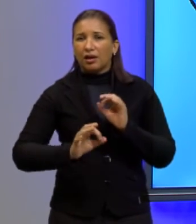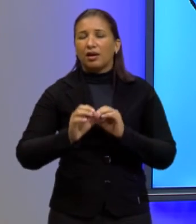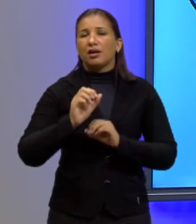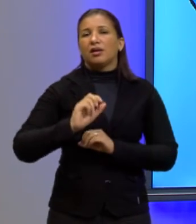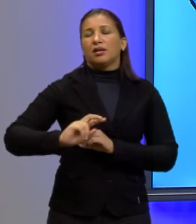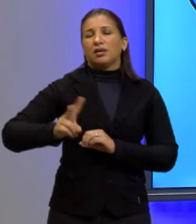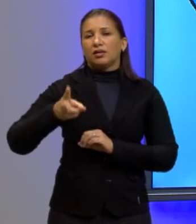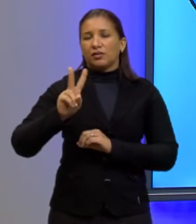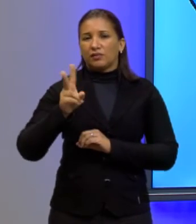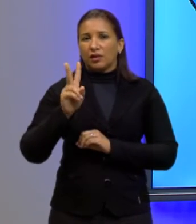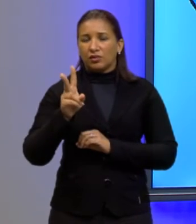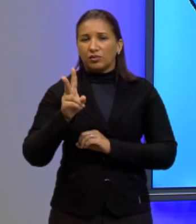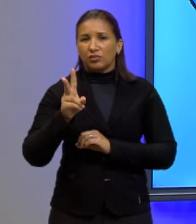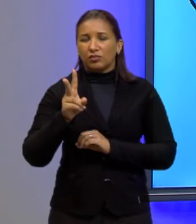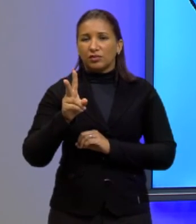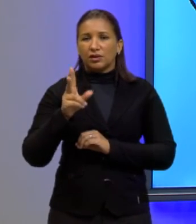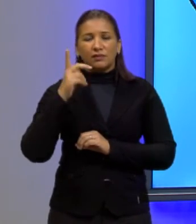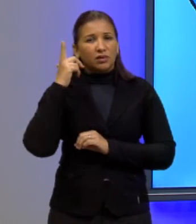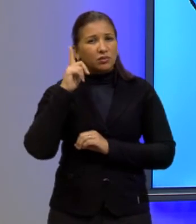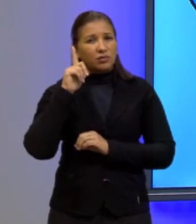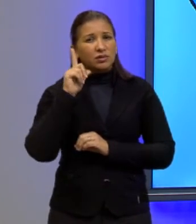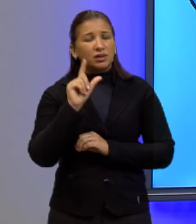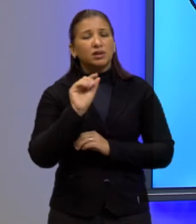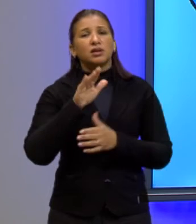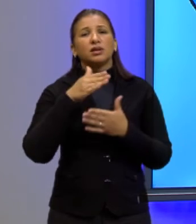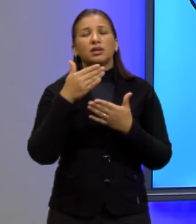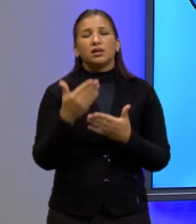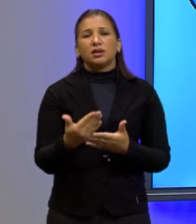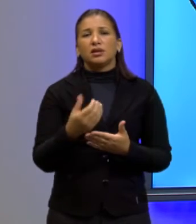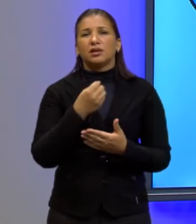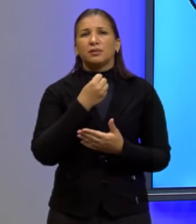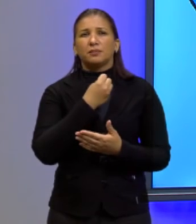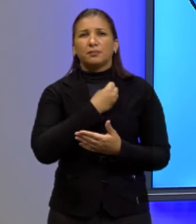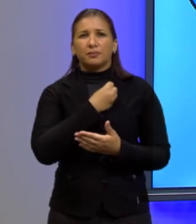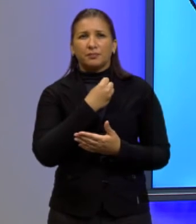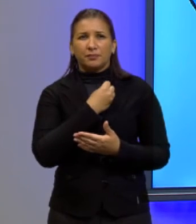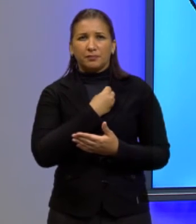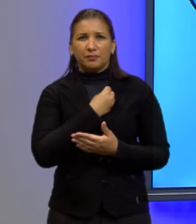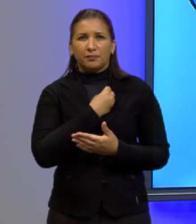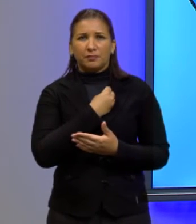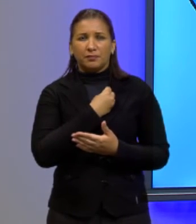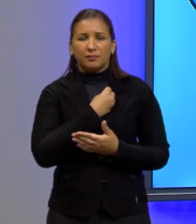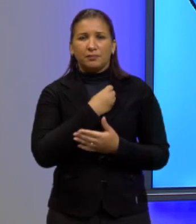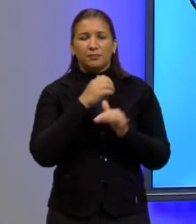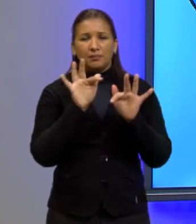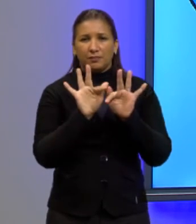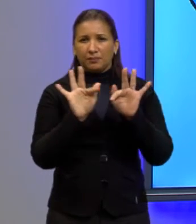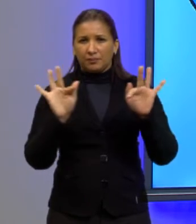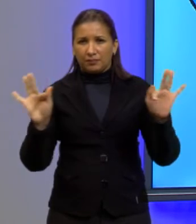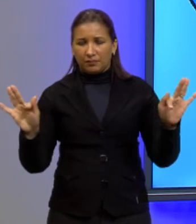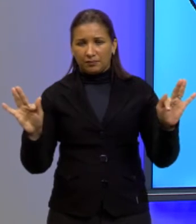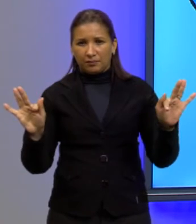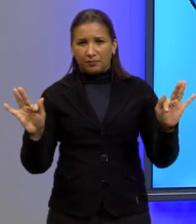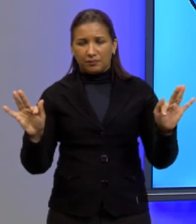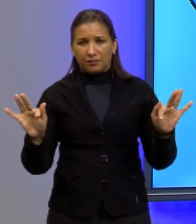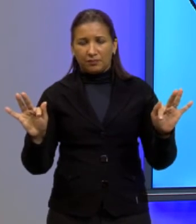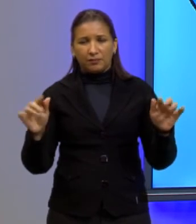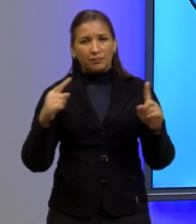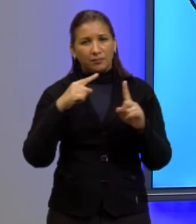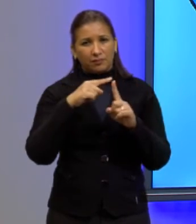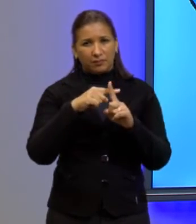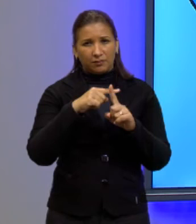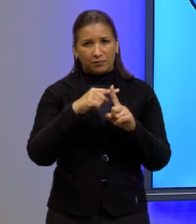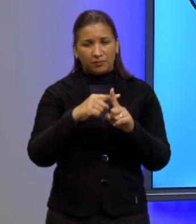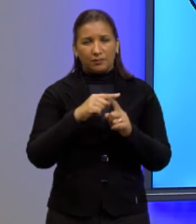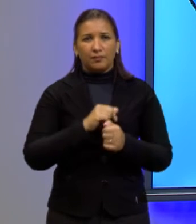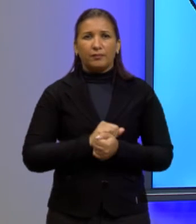valor que ele vai arrecadar é o valor destas funções aqui que eu vou somar certo